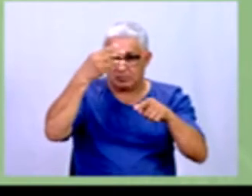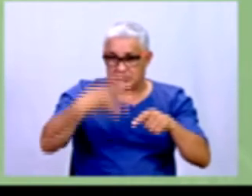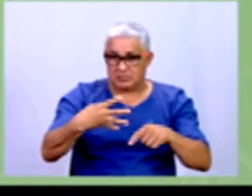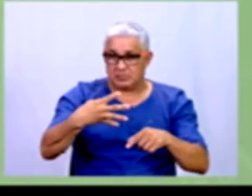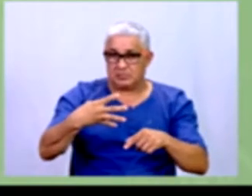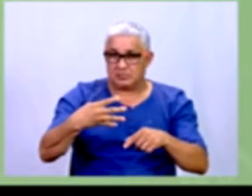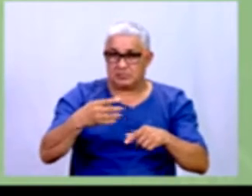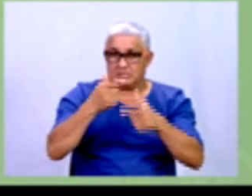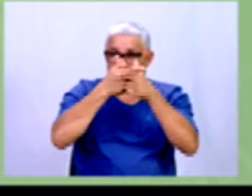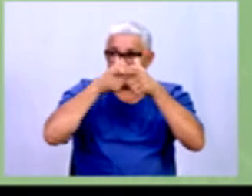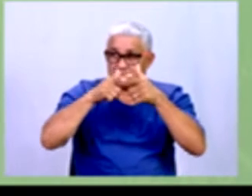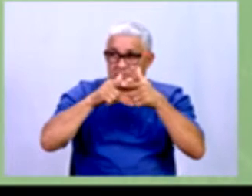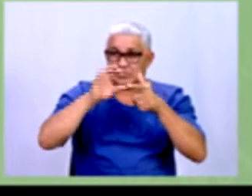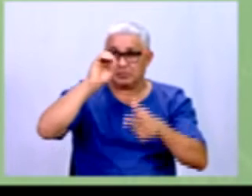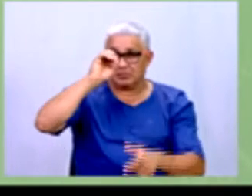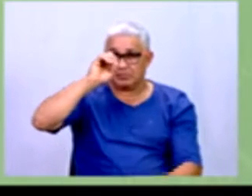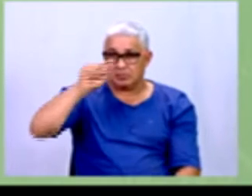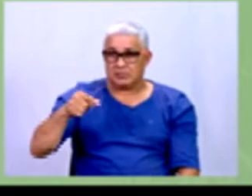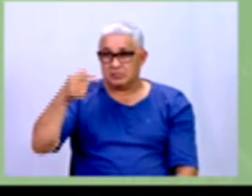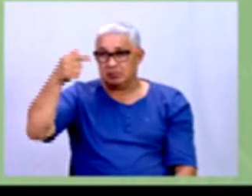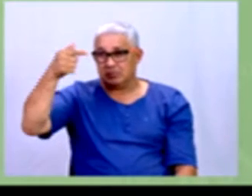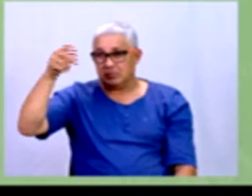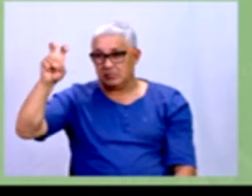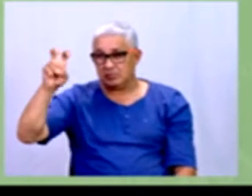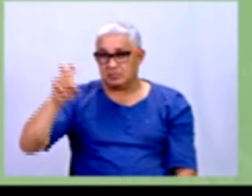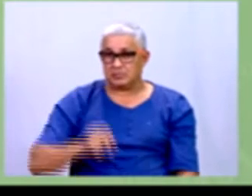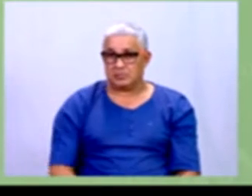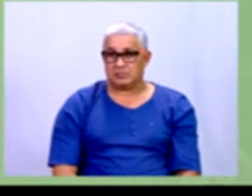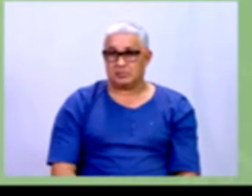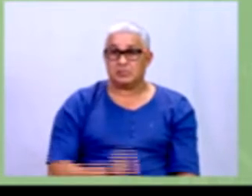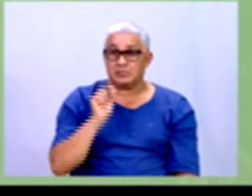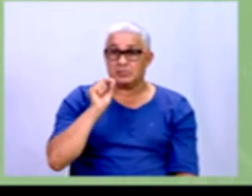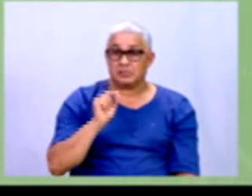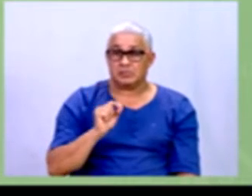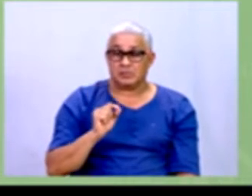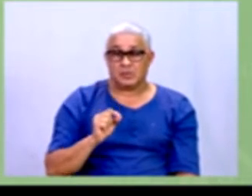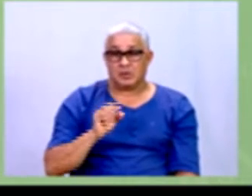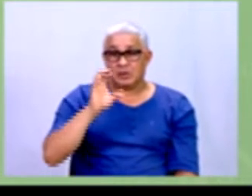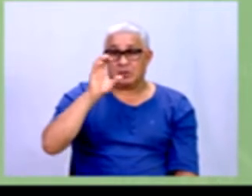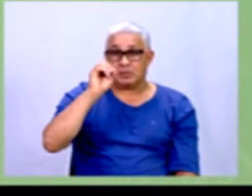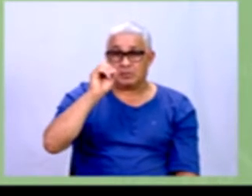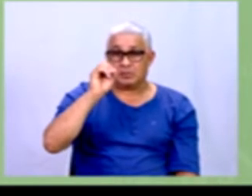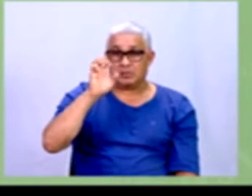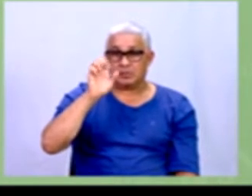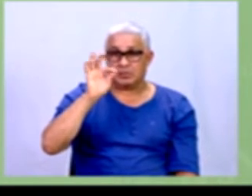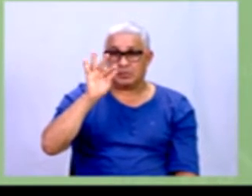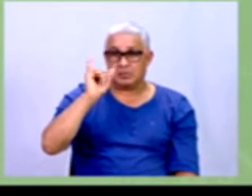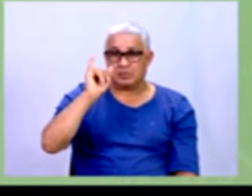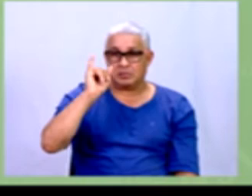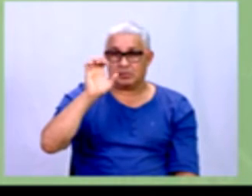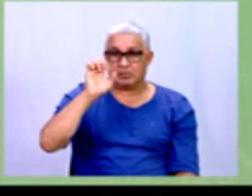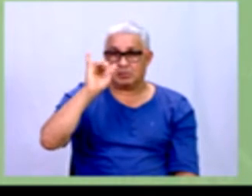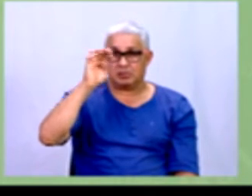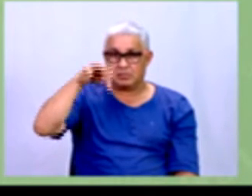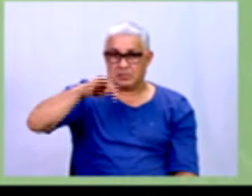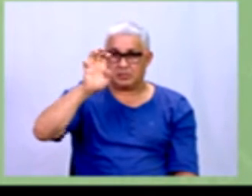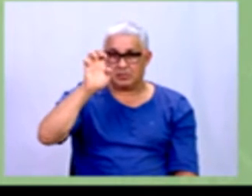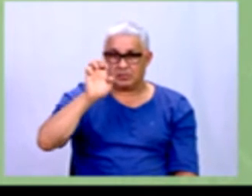dá 0,75. Isso aqui seria nosso coeficiente, tá? Só que